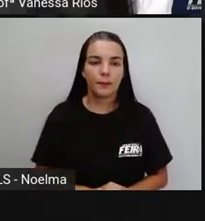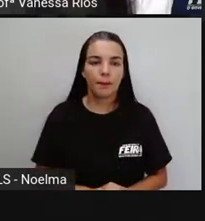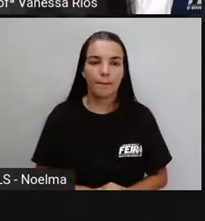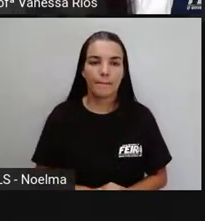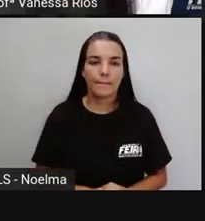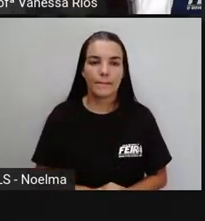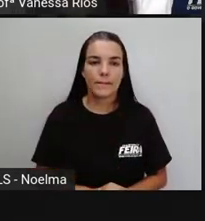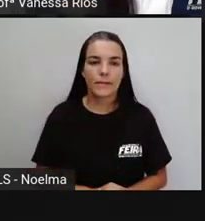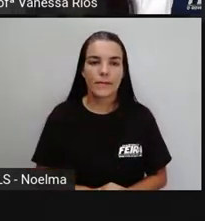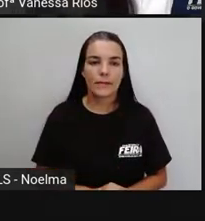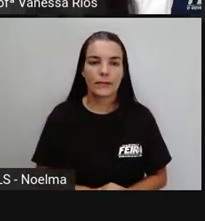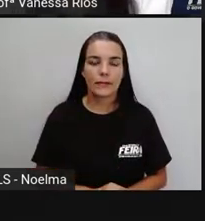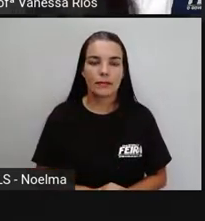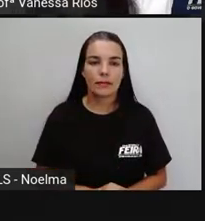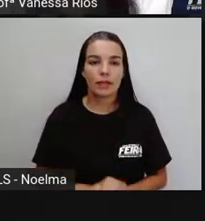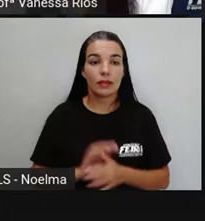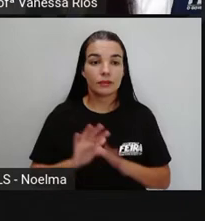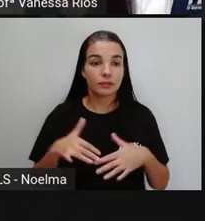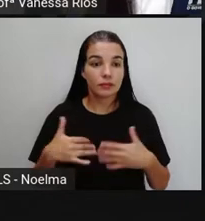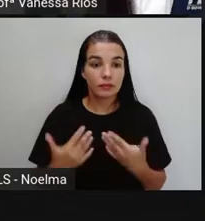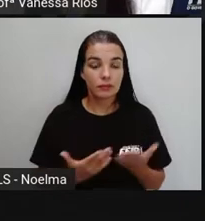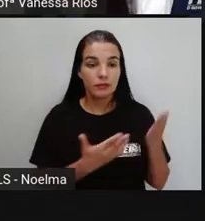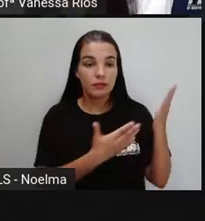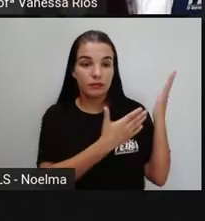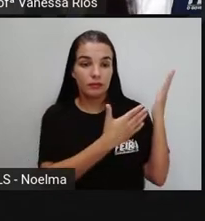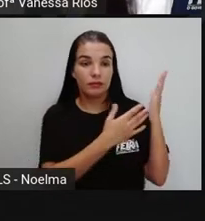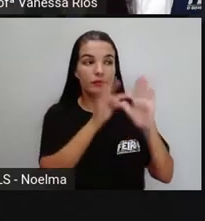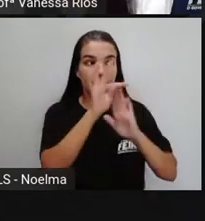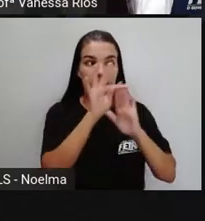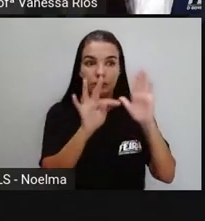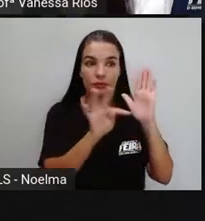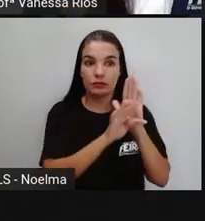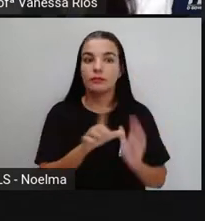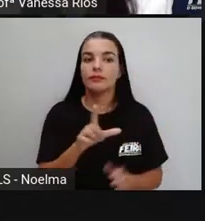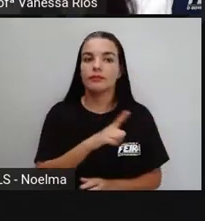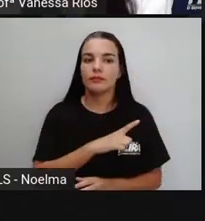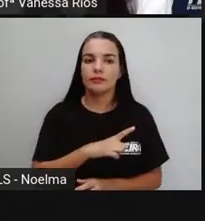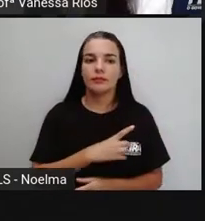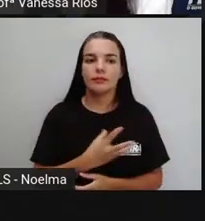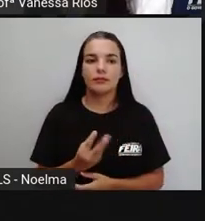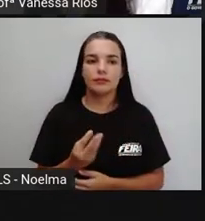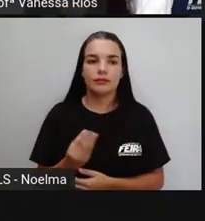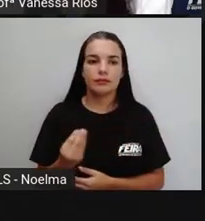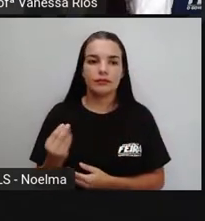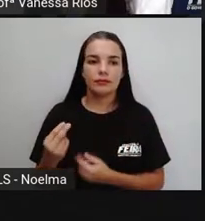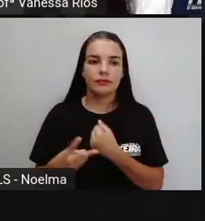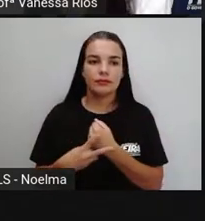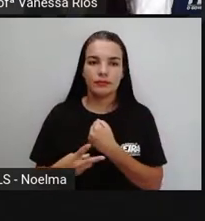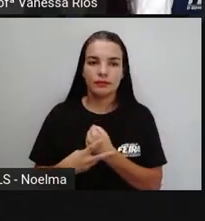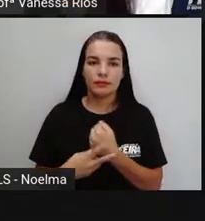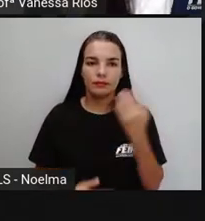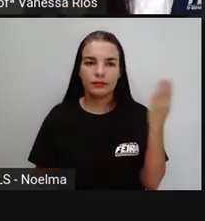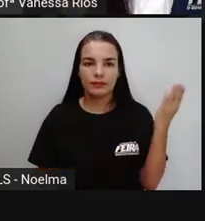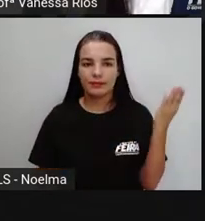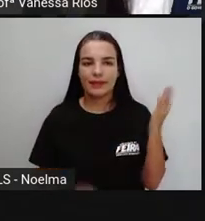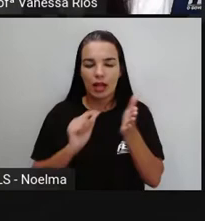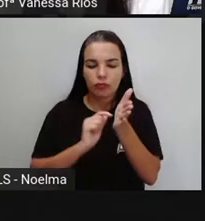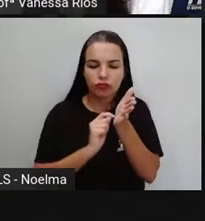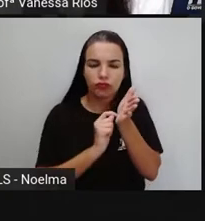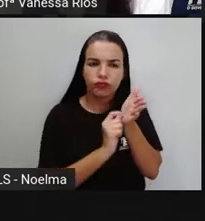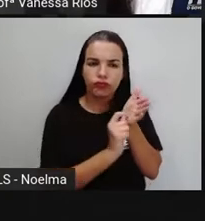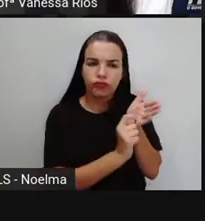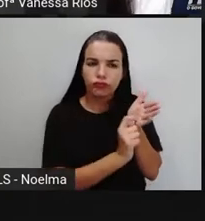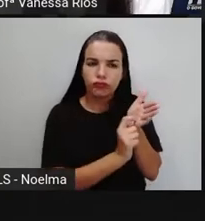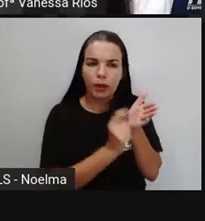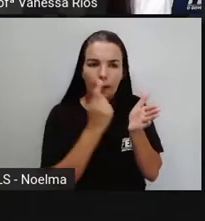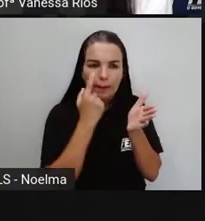então na nossa fala. E nesse texto tem aí a existência de vários verbos. A Pró passou um tracinho